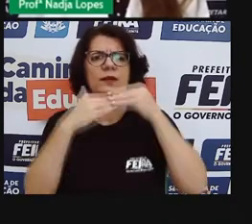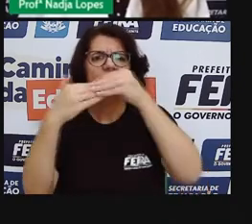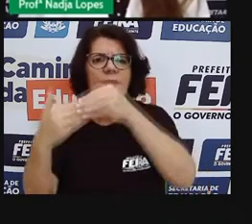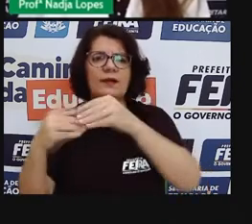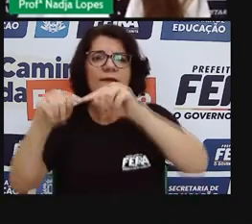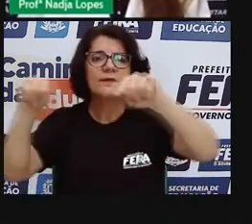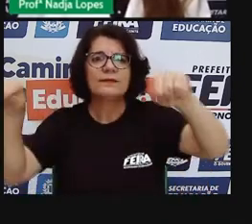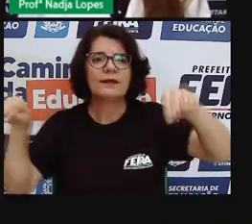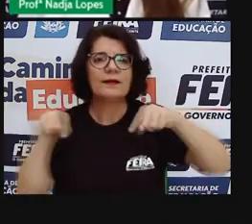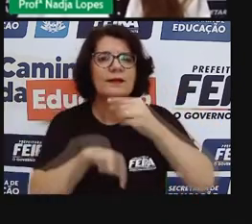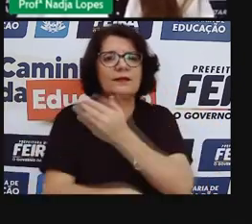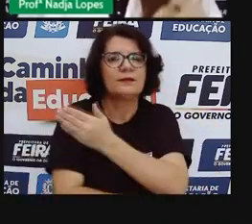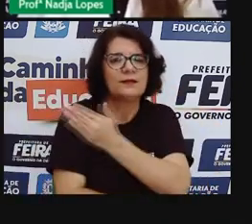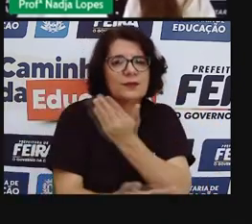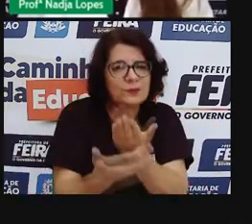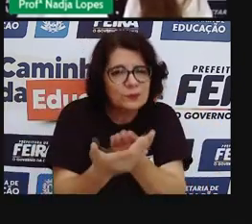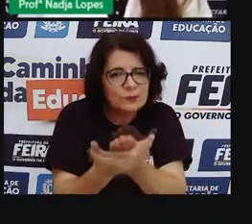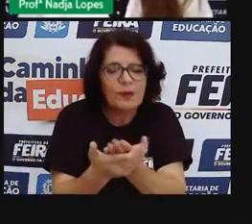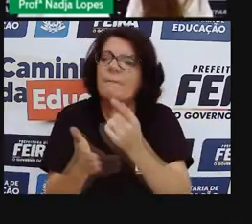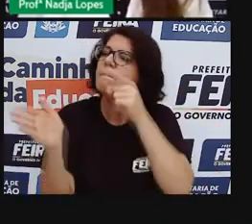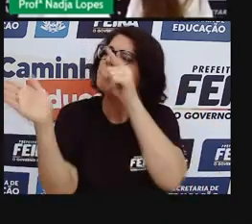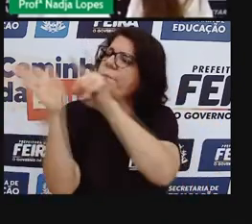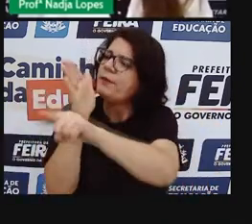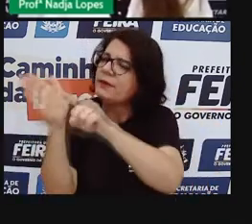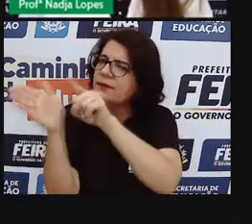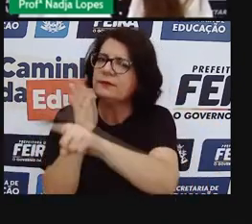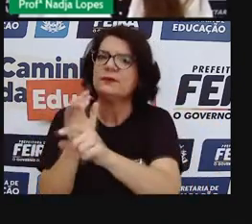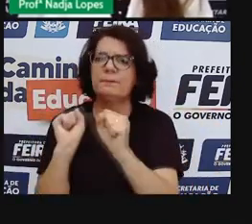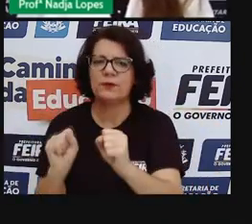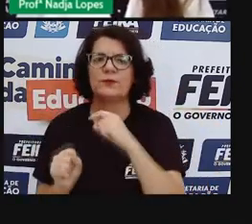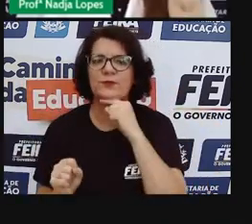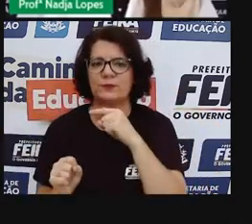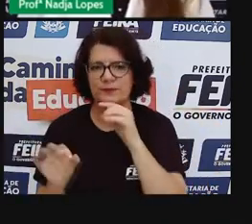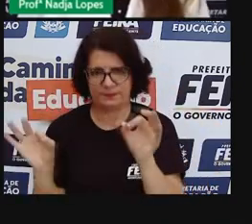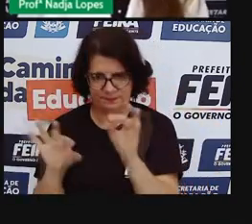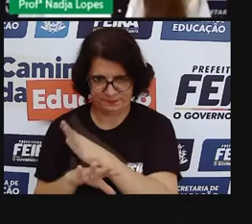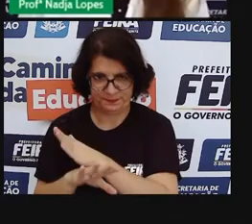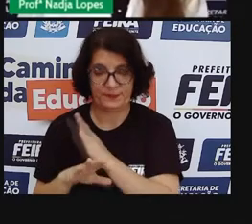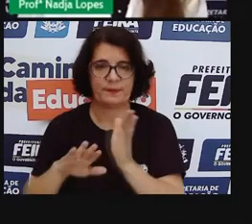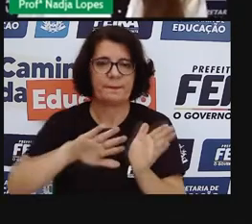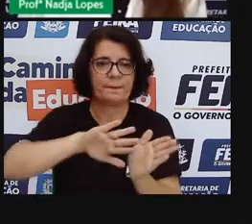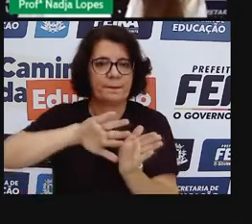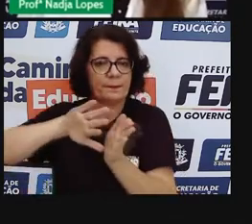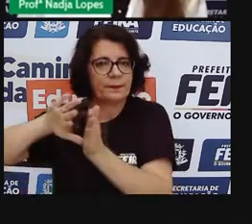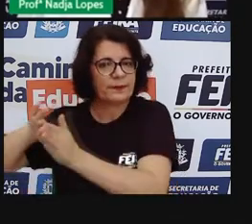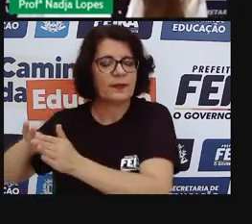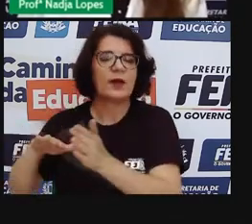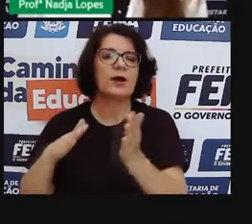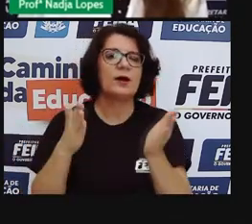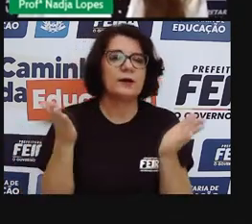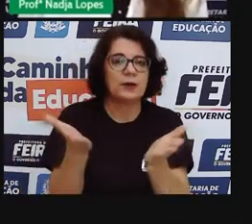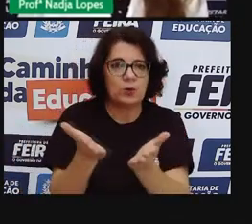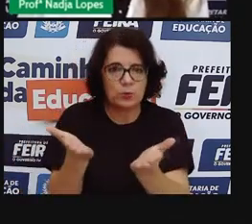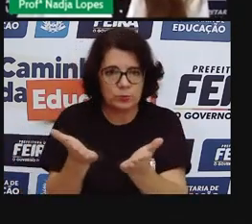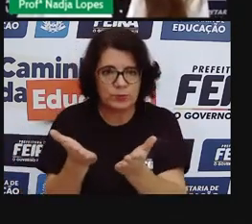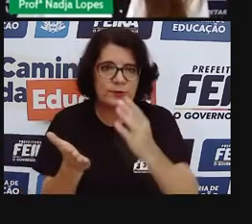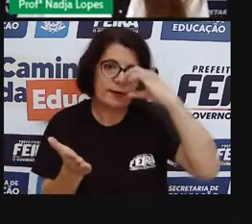vocês. Hoje nós vamos falar sobre as feiras. Por que vamos falar sobre as feiras?